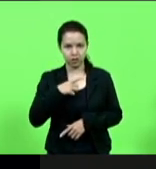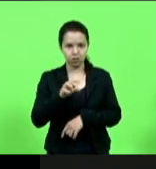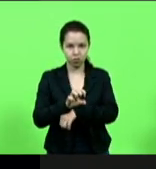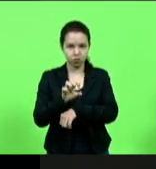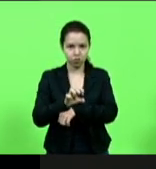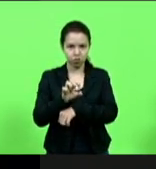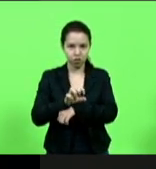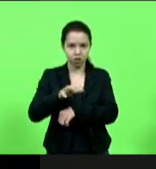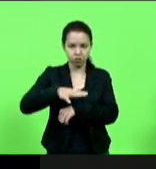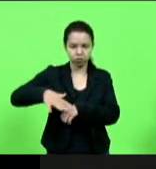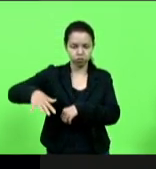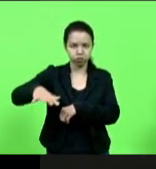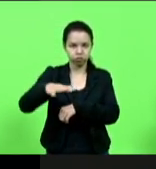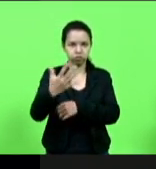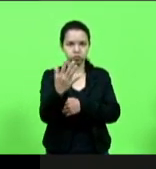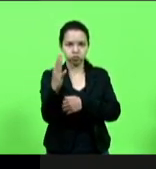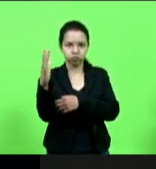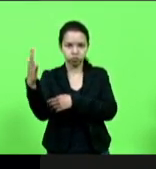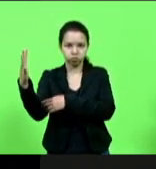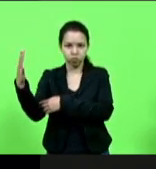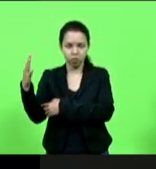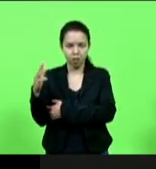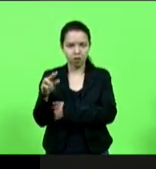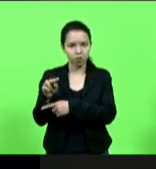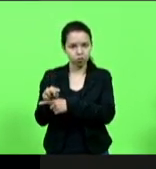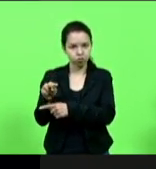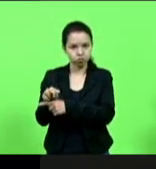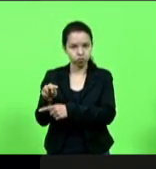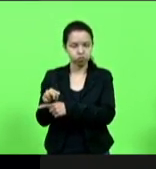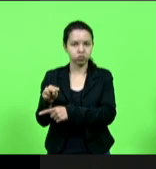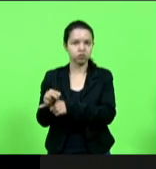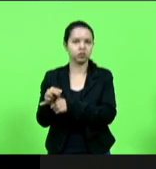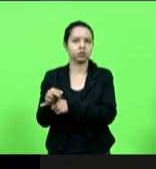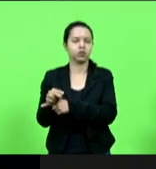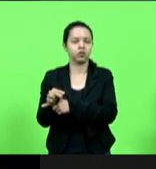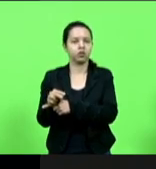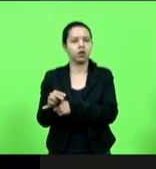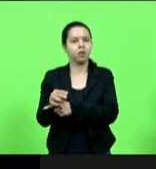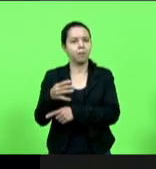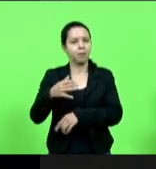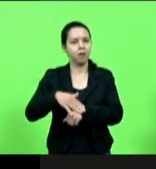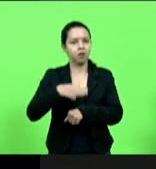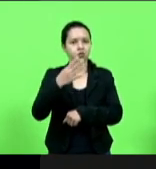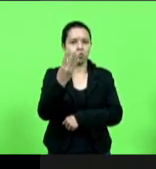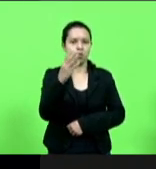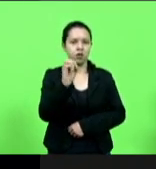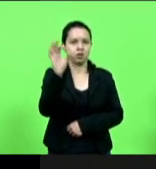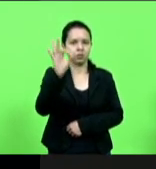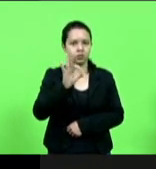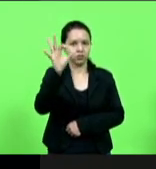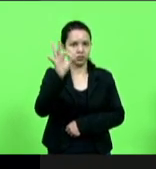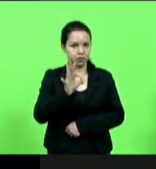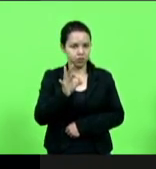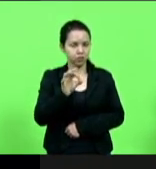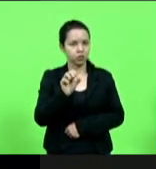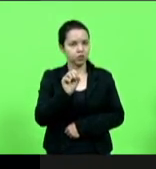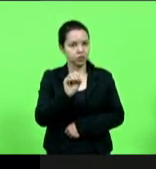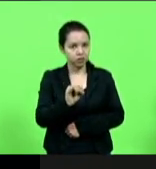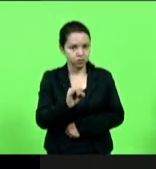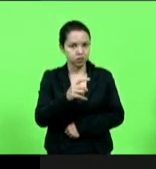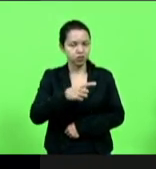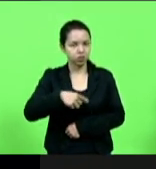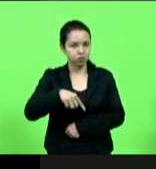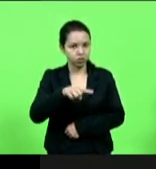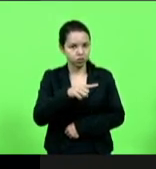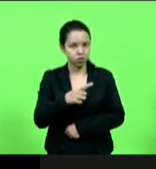com mata nativa e mais de 40% se nós considerarmos mata nativa e